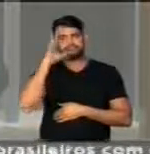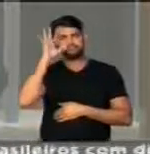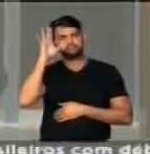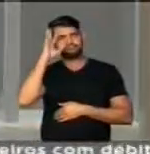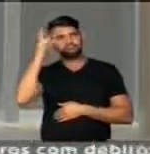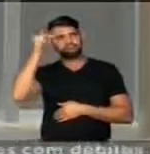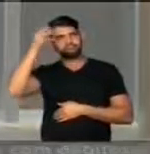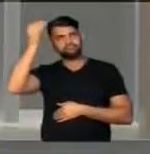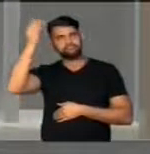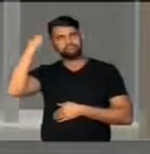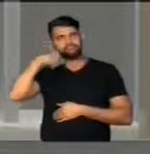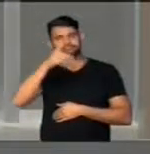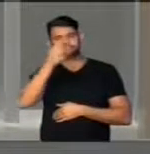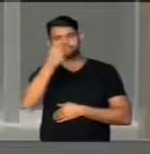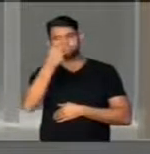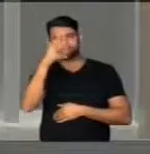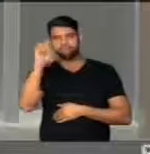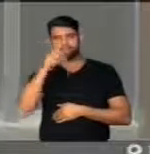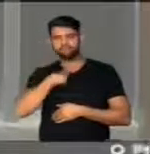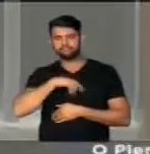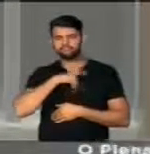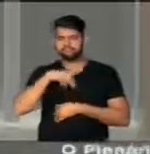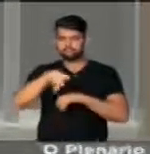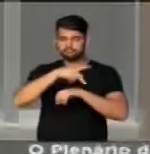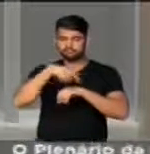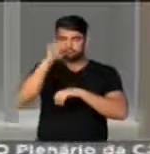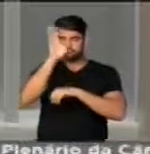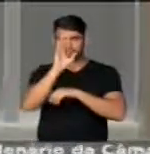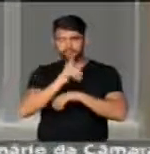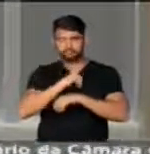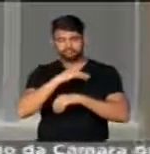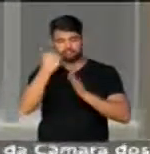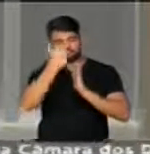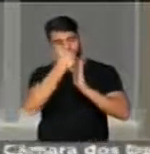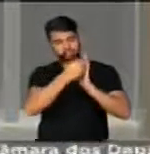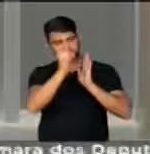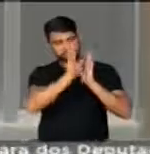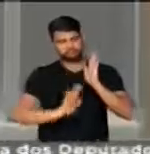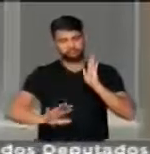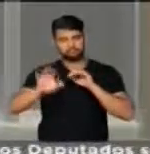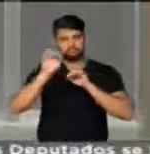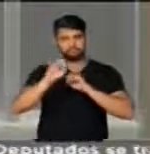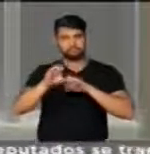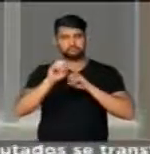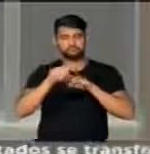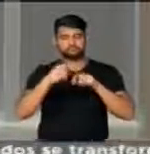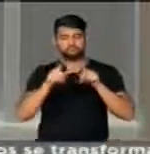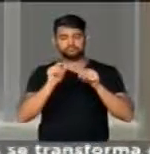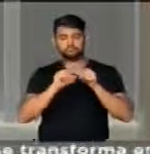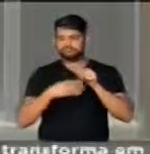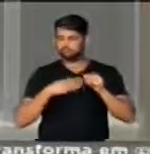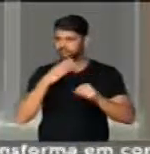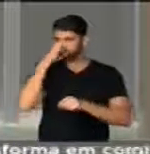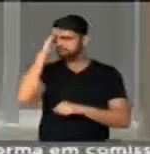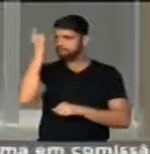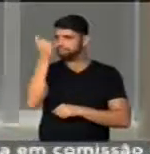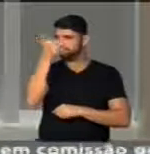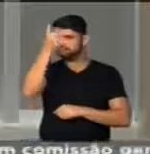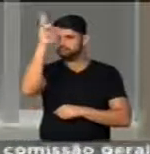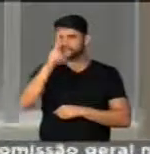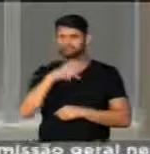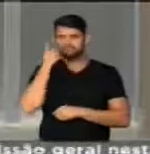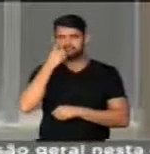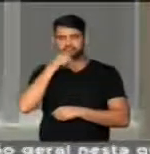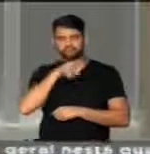desde a década de 30, que o país tivesse um Plano Nacional de Educação. E pela primeira vez, deputada